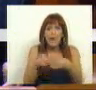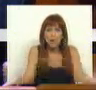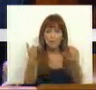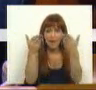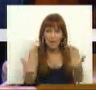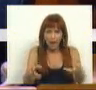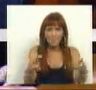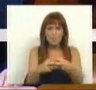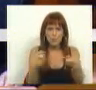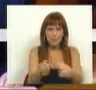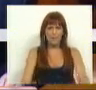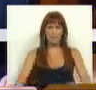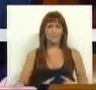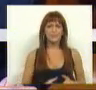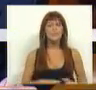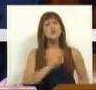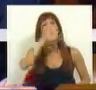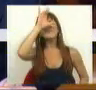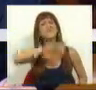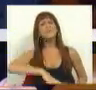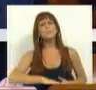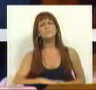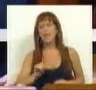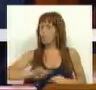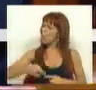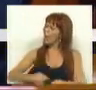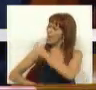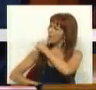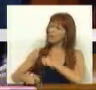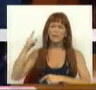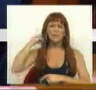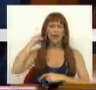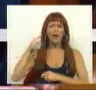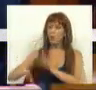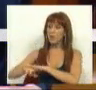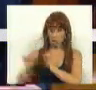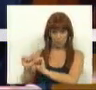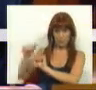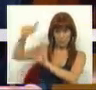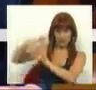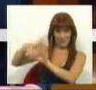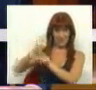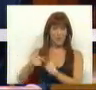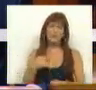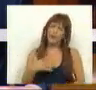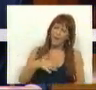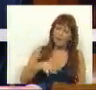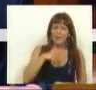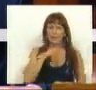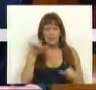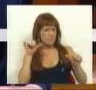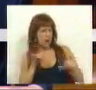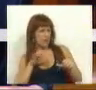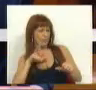resolver este problema. Sr. Ministro, há um ano quando a direita era oposição e lhe convinha dizer